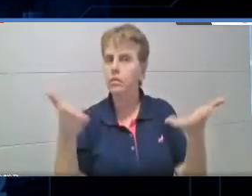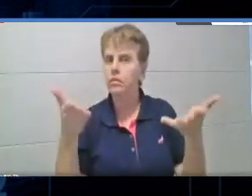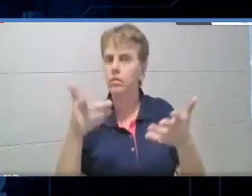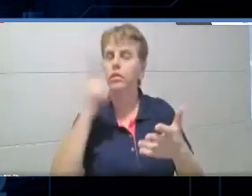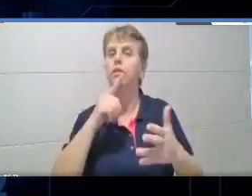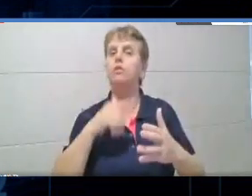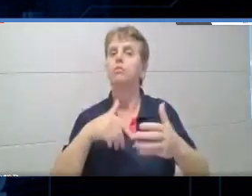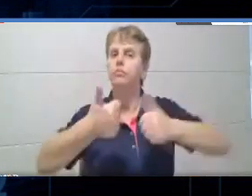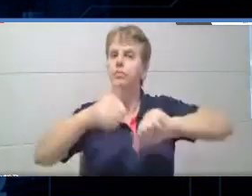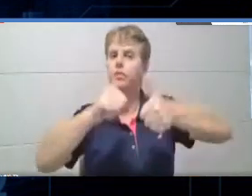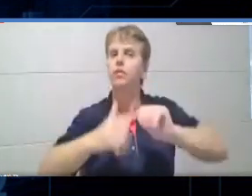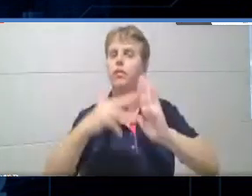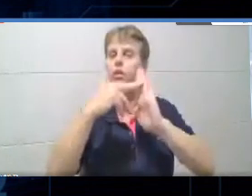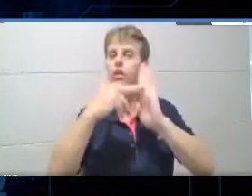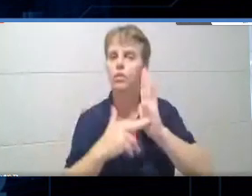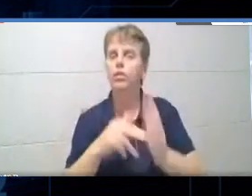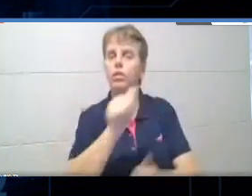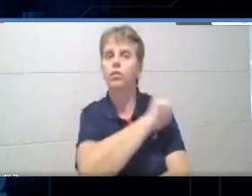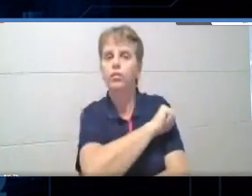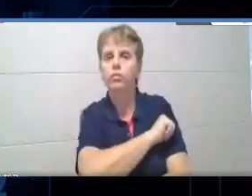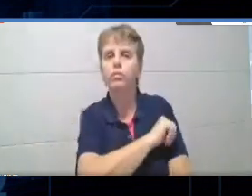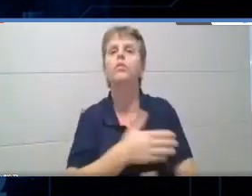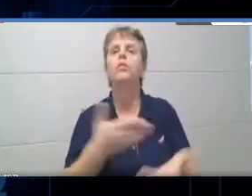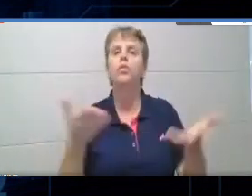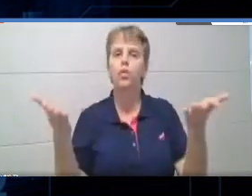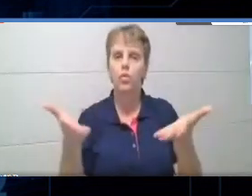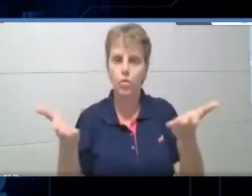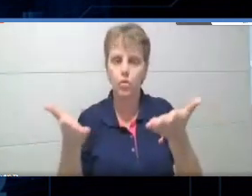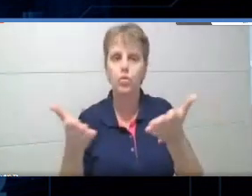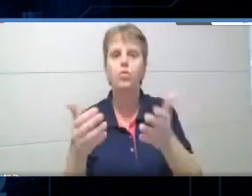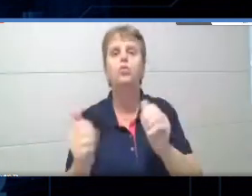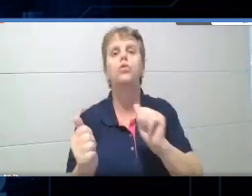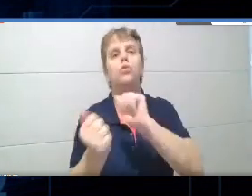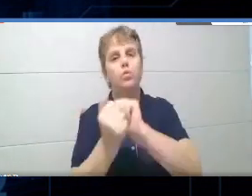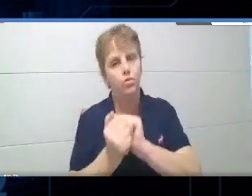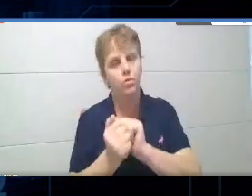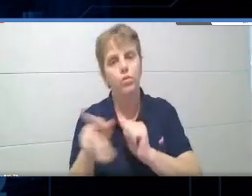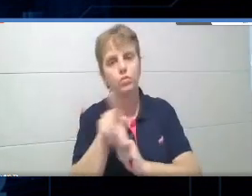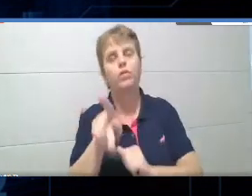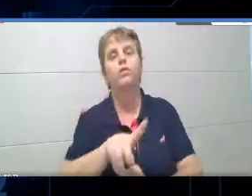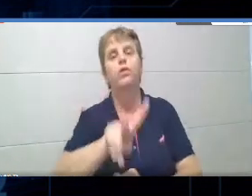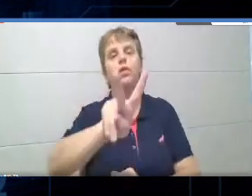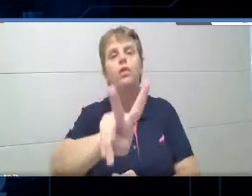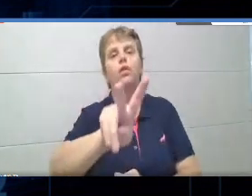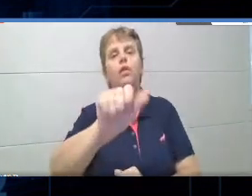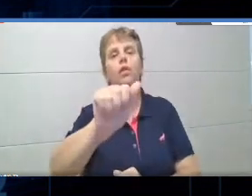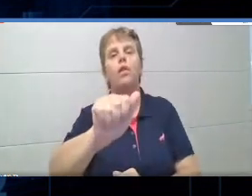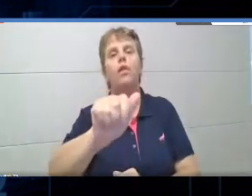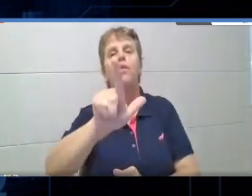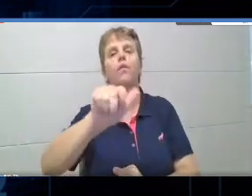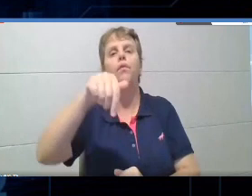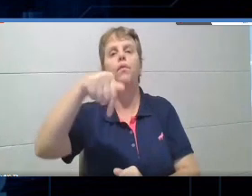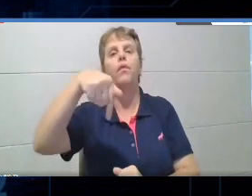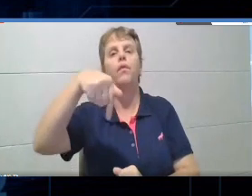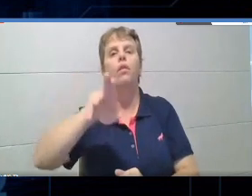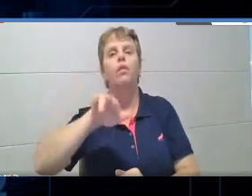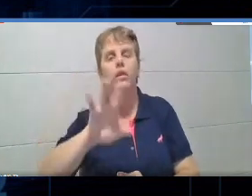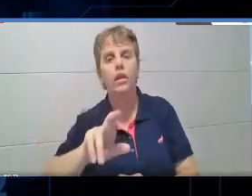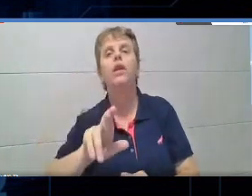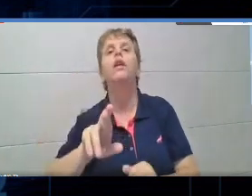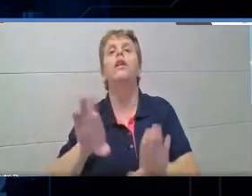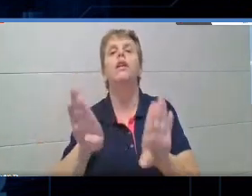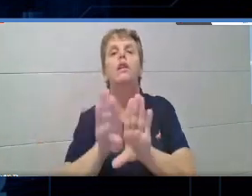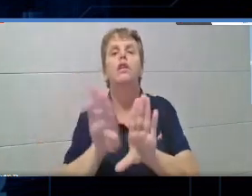então hoje a gente está aí com os professores Valkyria e com Luiz Henrique, que justamente vão estar trazendo um pouquinho